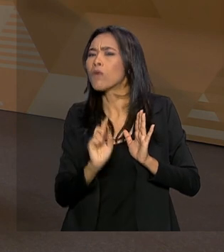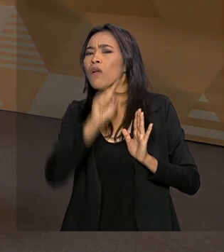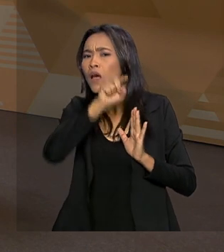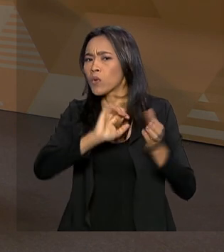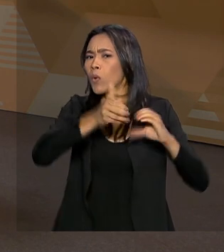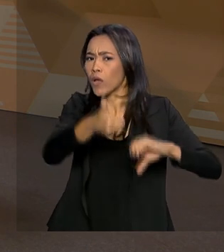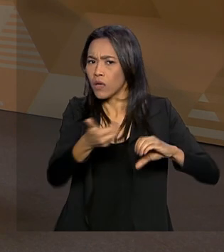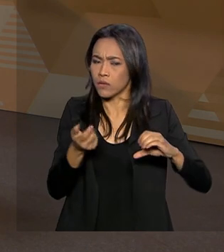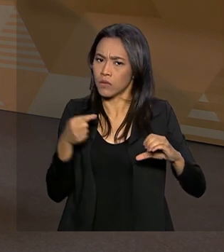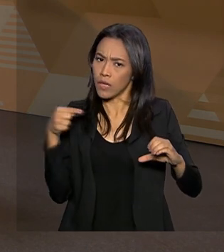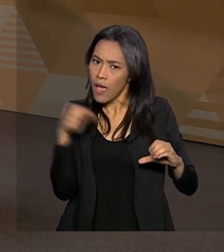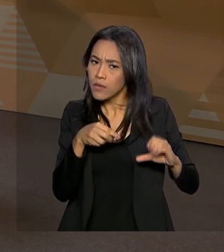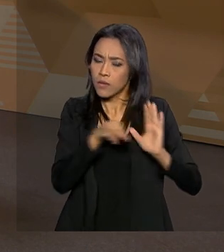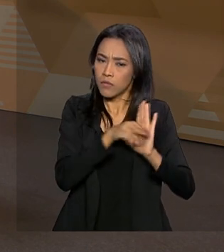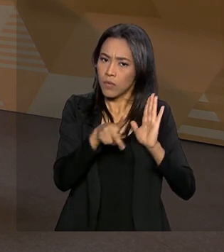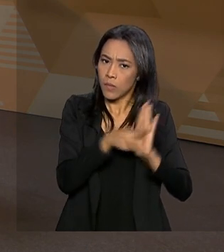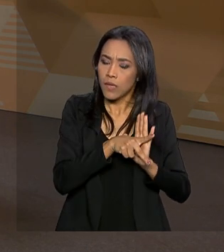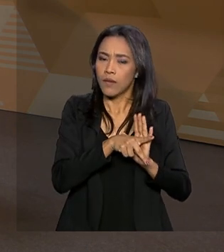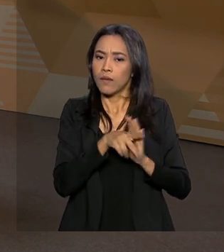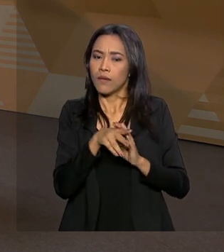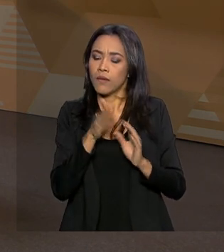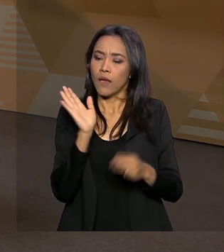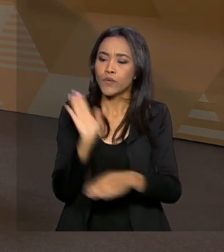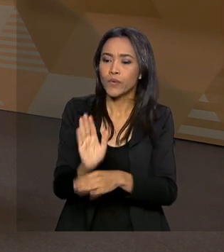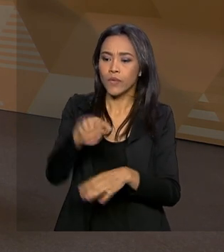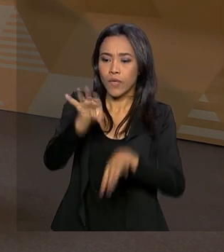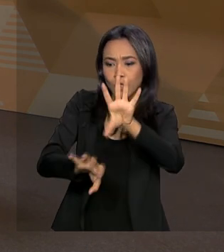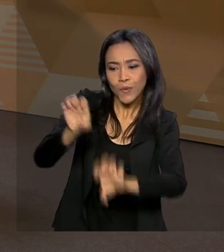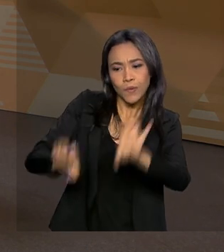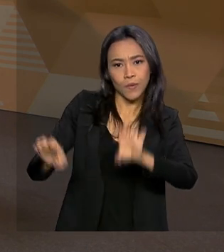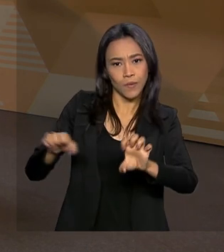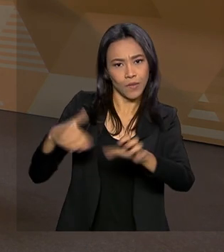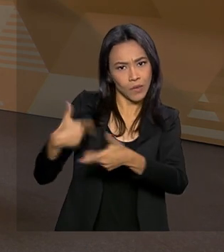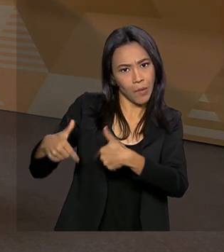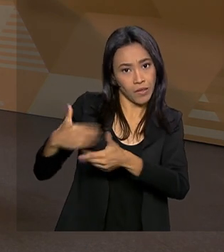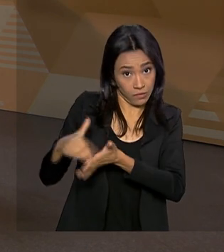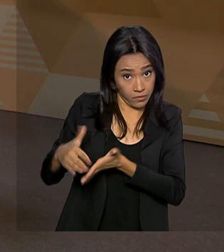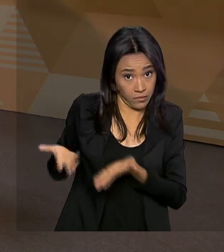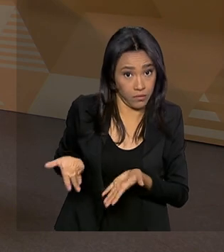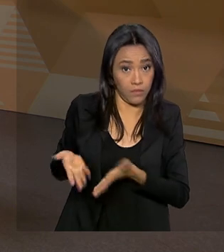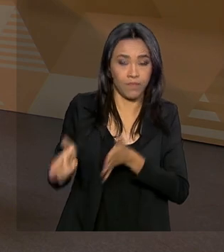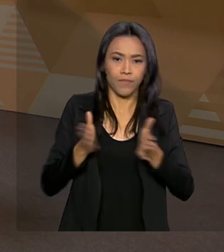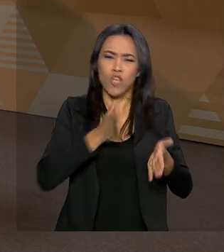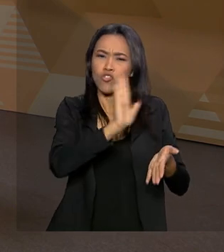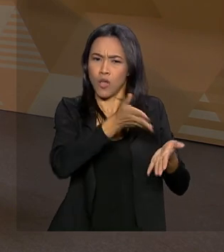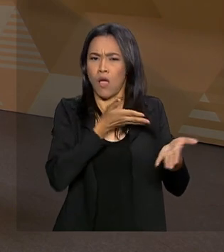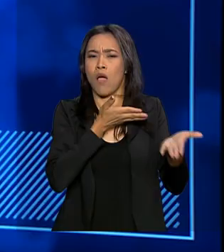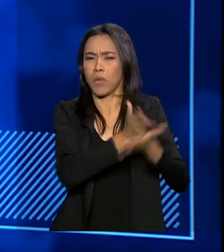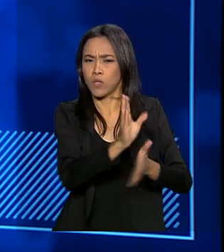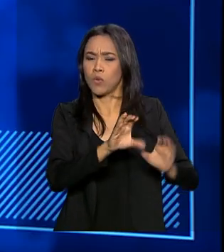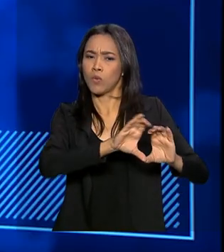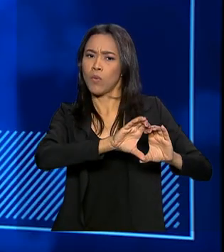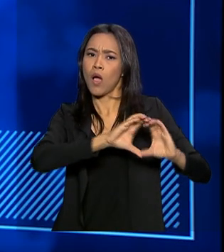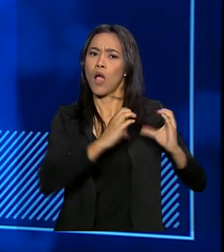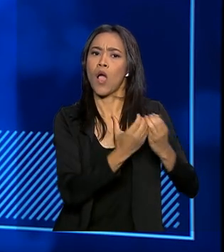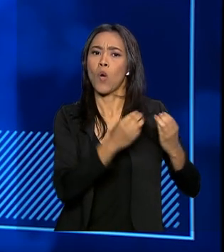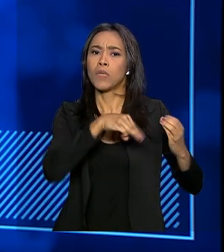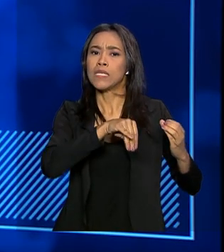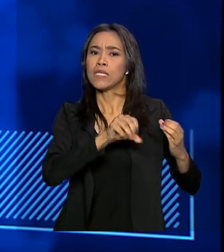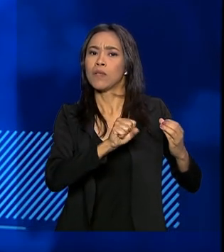Nacional? Essa medida que estrutura o trabalho da Secretaria? Bem, a medida provisória já passou na comissão mista do